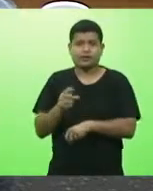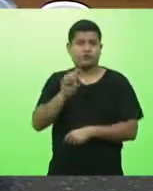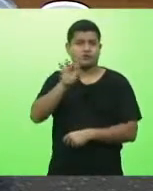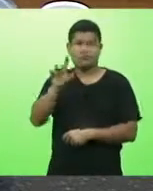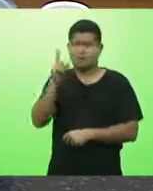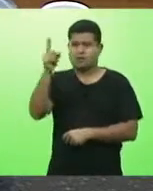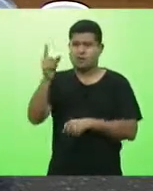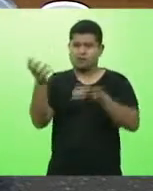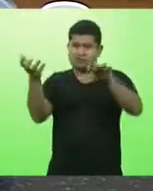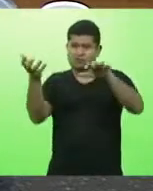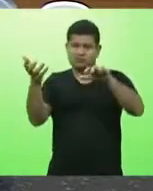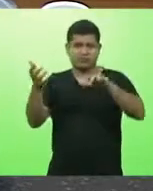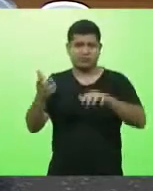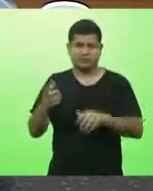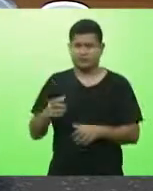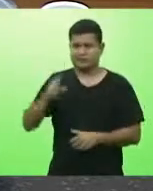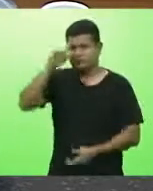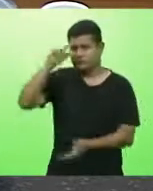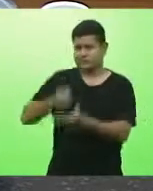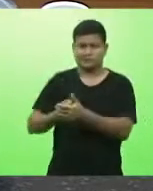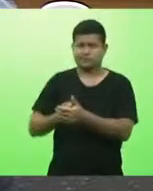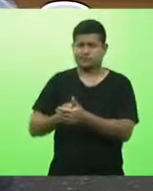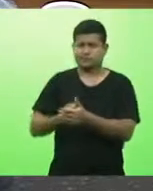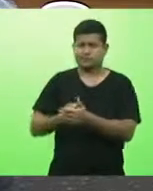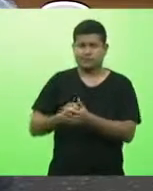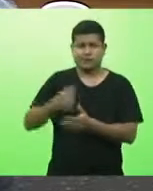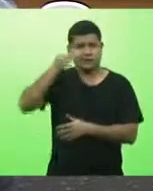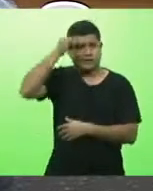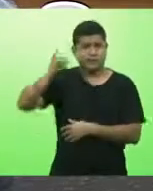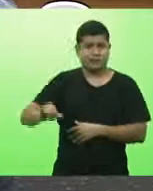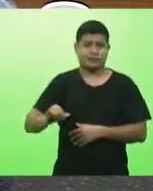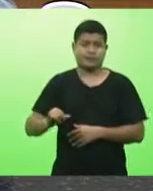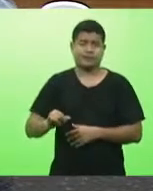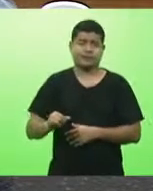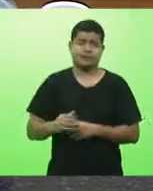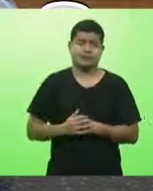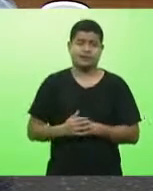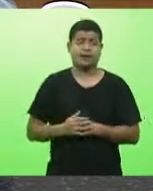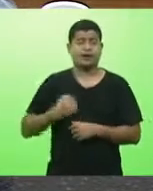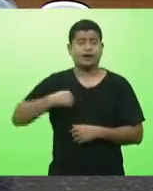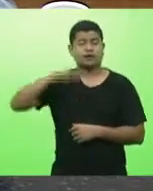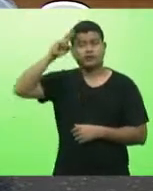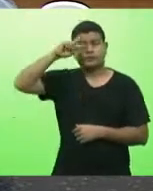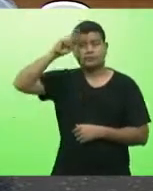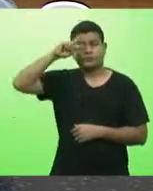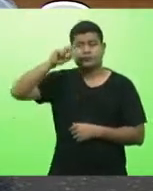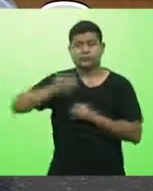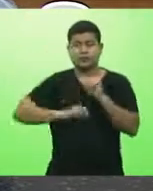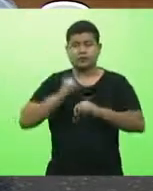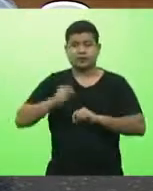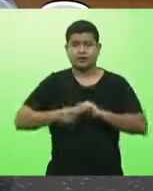nosso querido governador Luiz Henrique